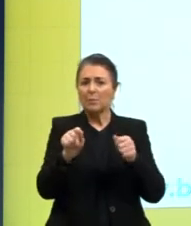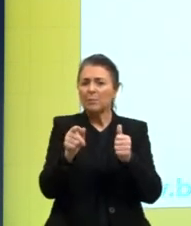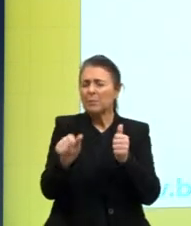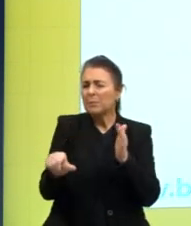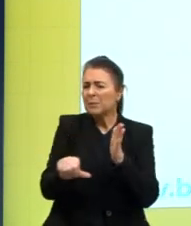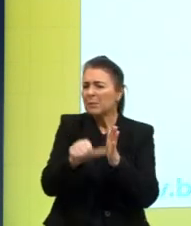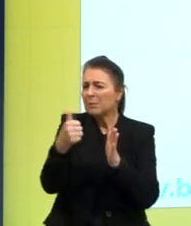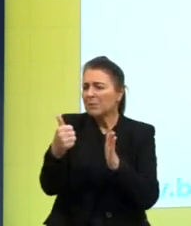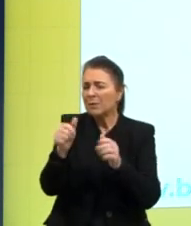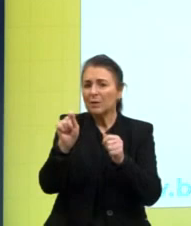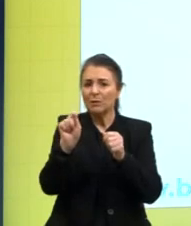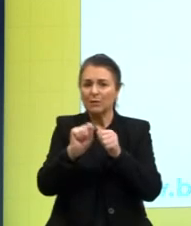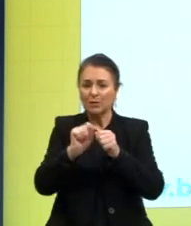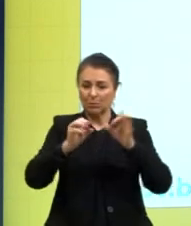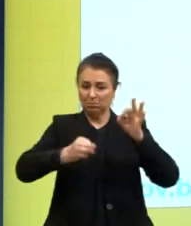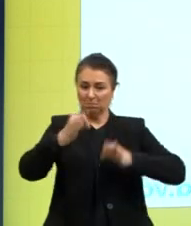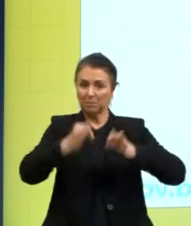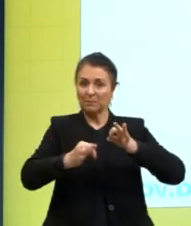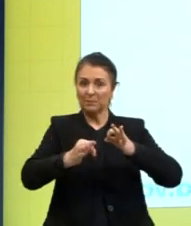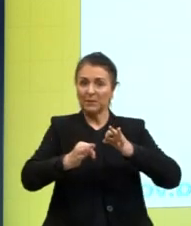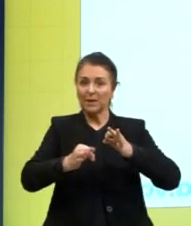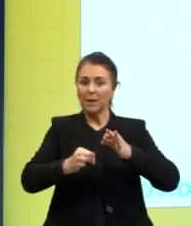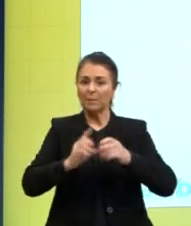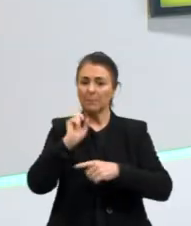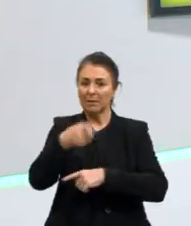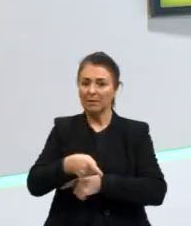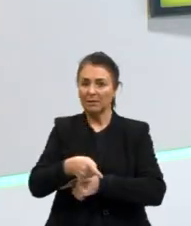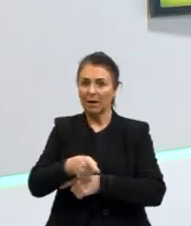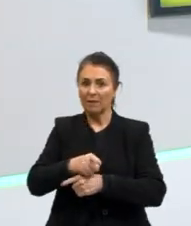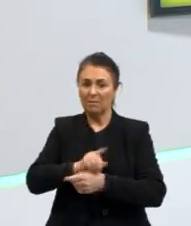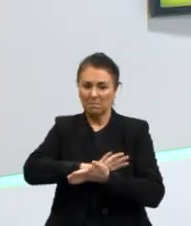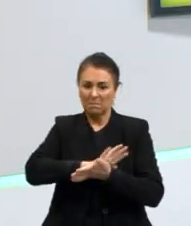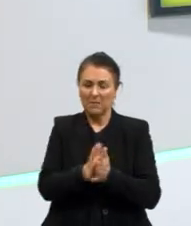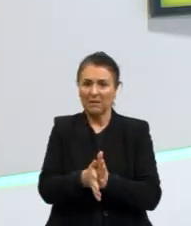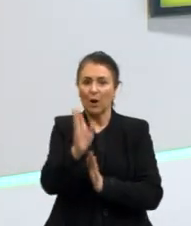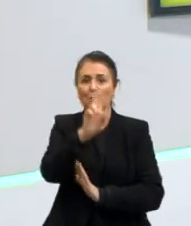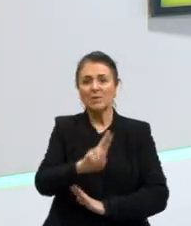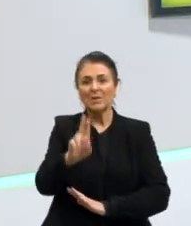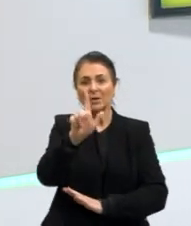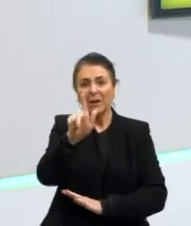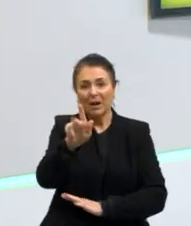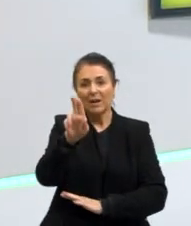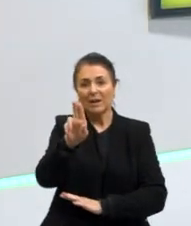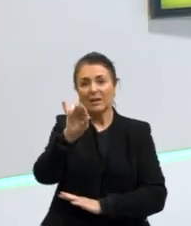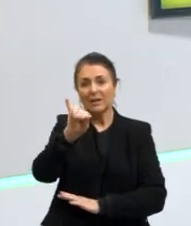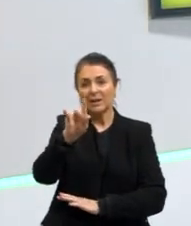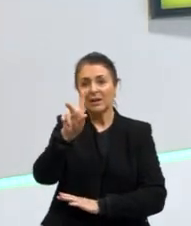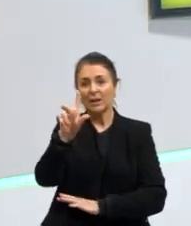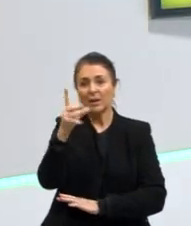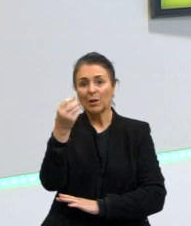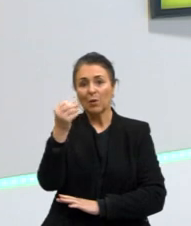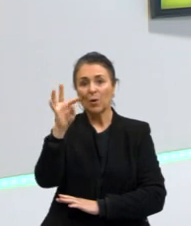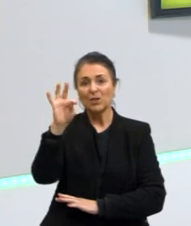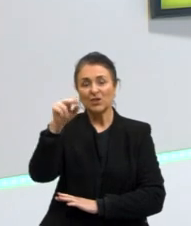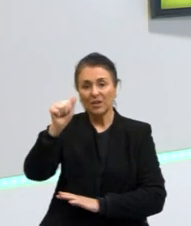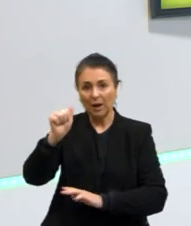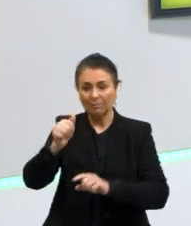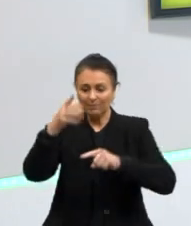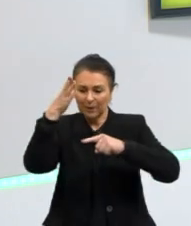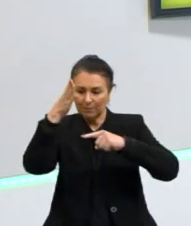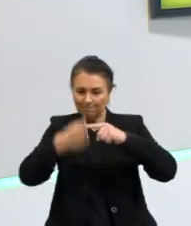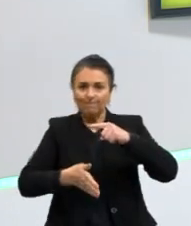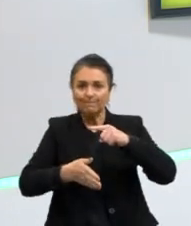execução dos condenados. Então, aqui, já nos dá uma ideia do que pode vir a se tratar